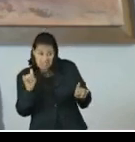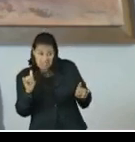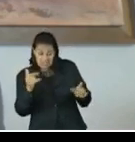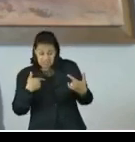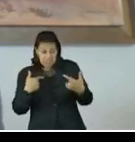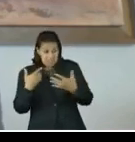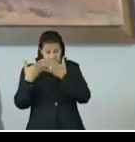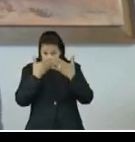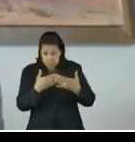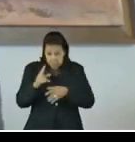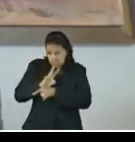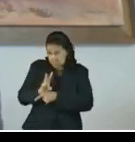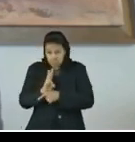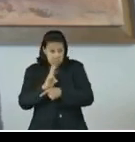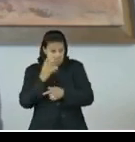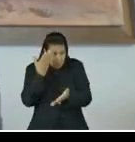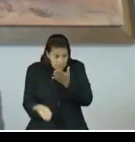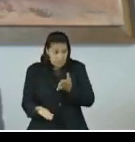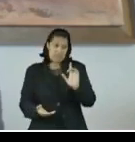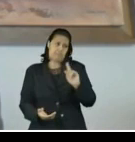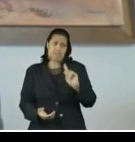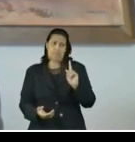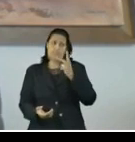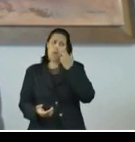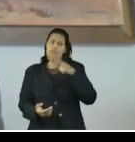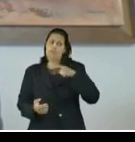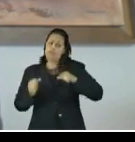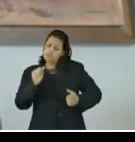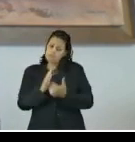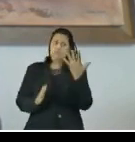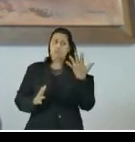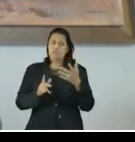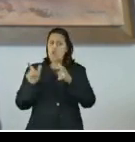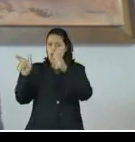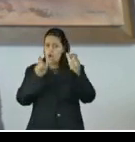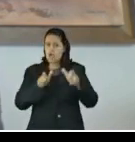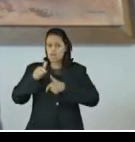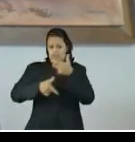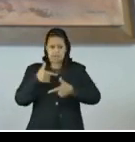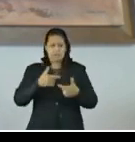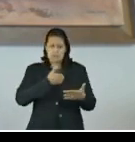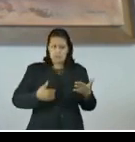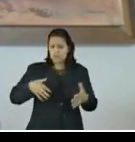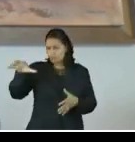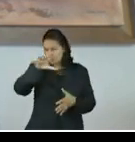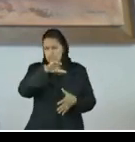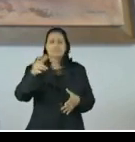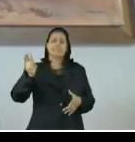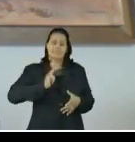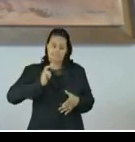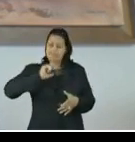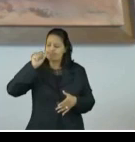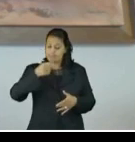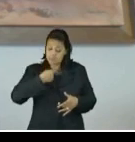que diversos órgãos tenham, e esses órgãos sirvam de paradigma para que o tribunal, dentro da sua competência constitucional,